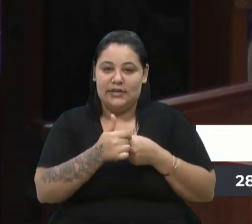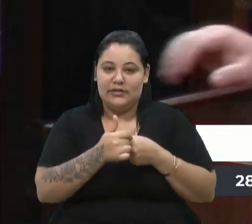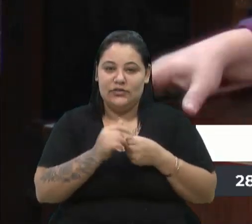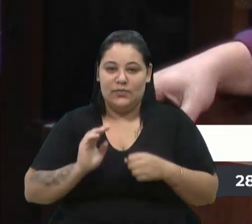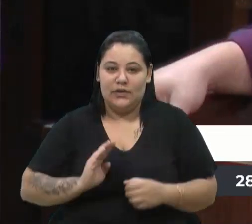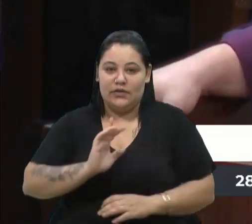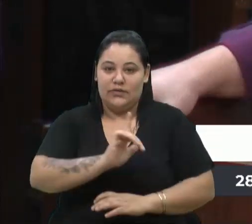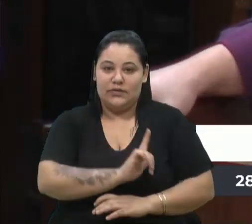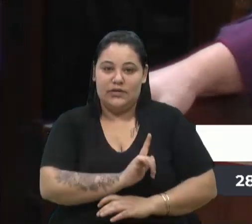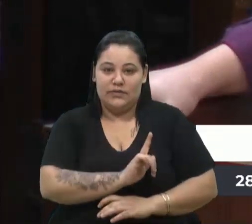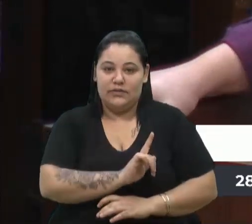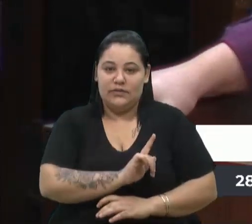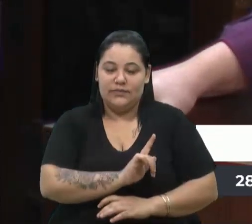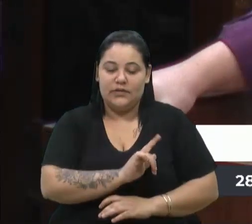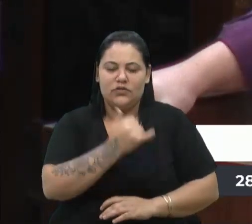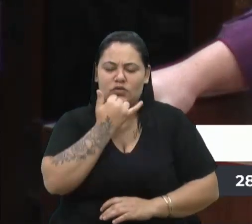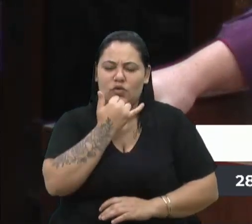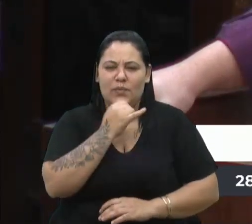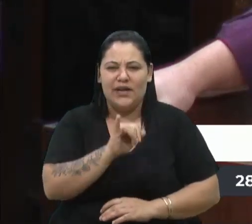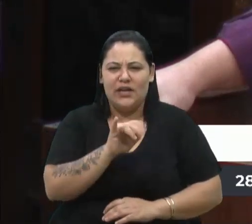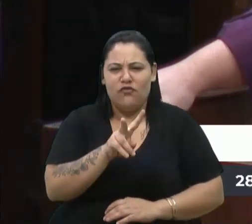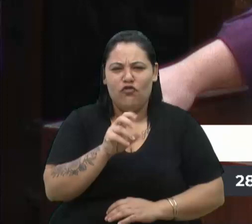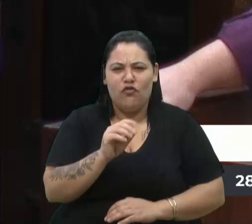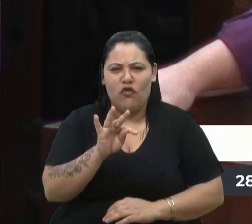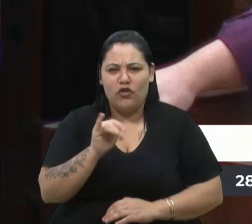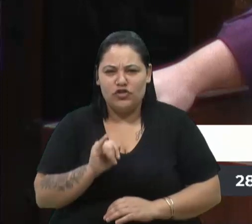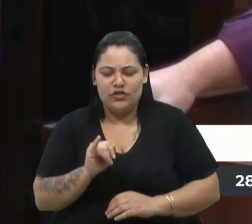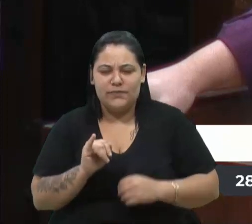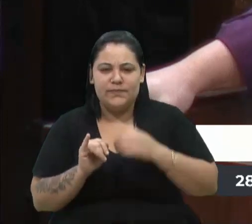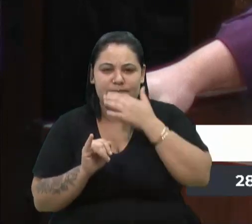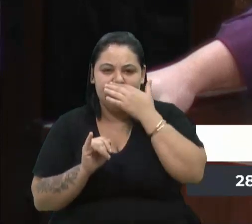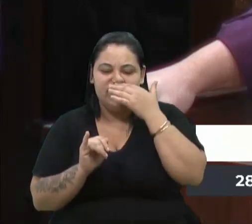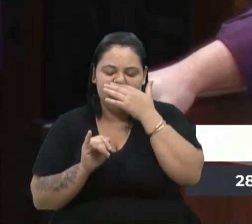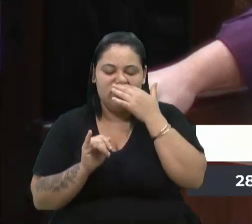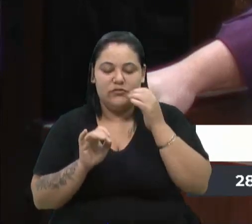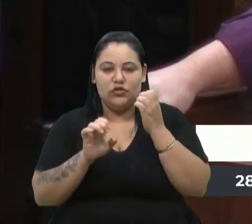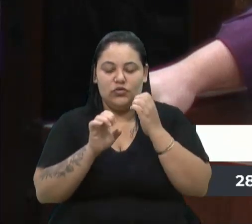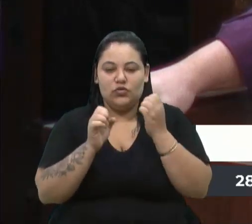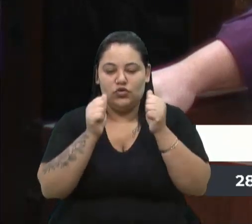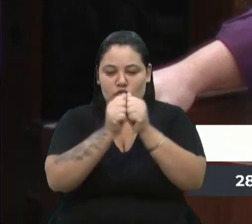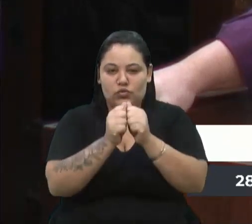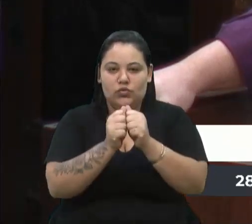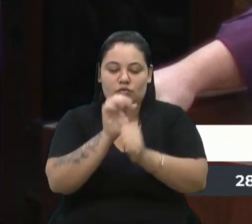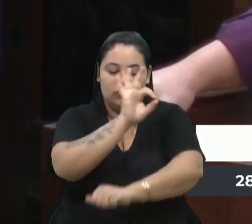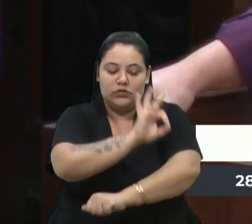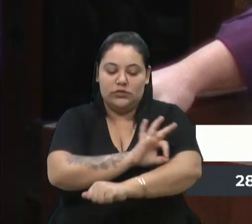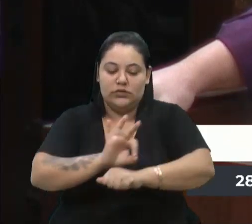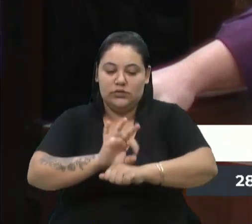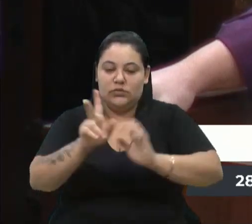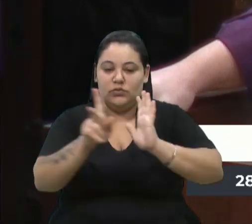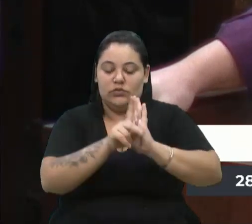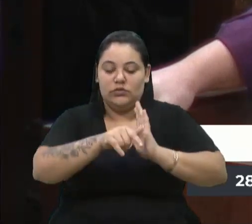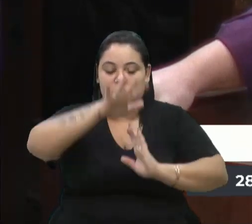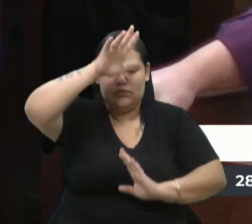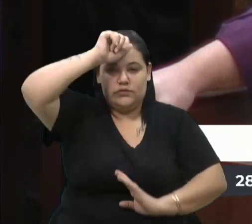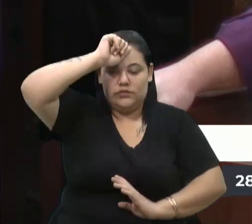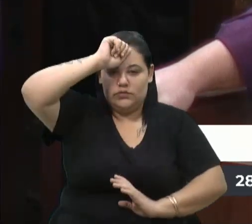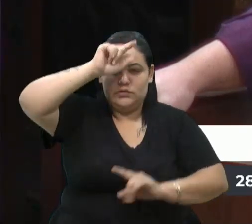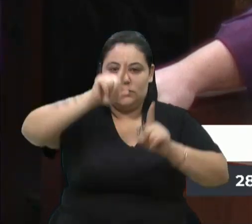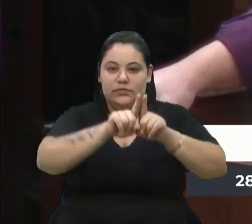pessoal da engenharia e os arquitetos aqui da prefeitura a gente está caminhando para